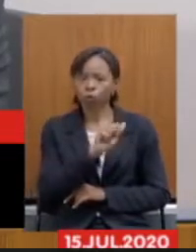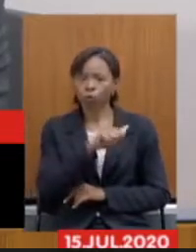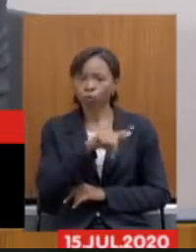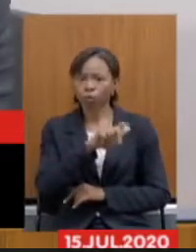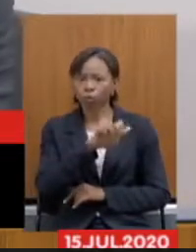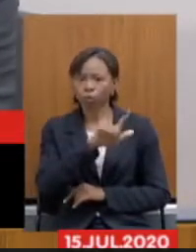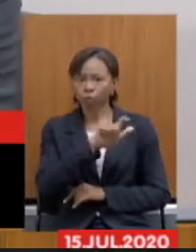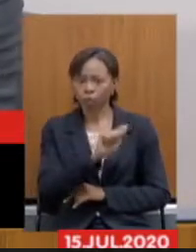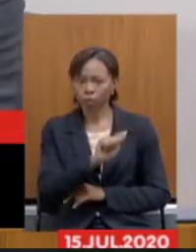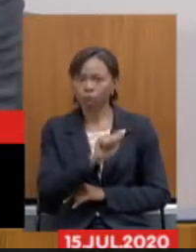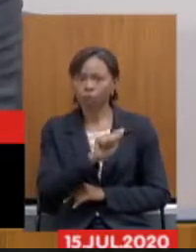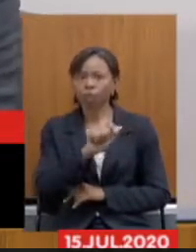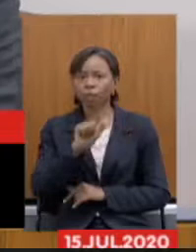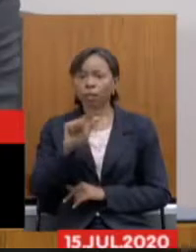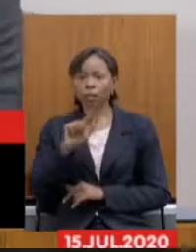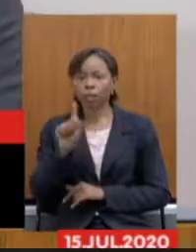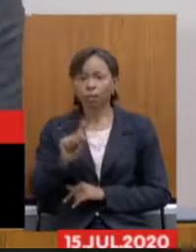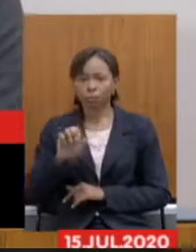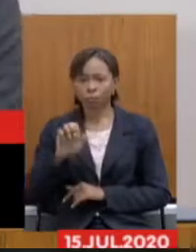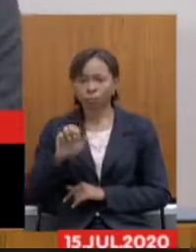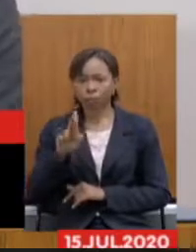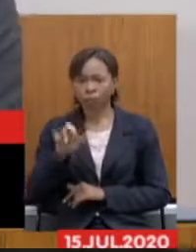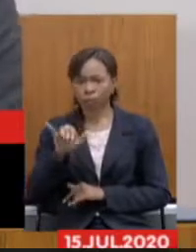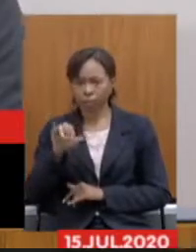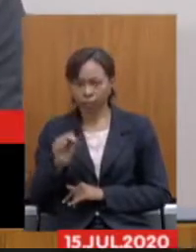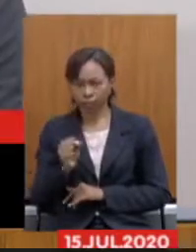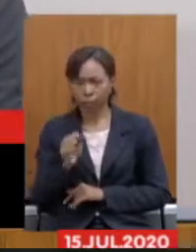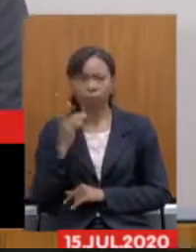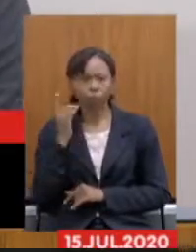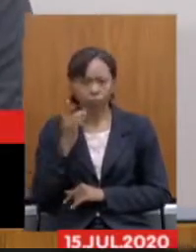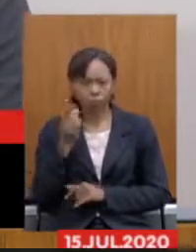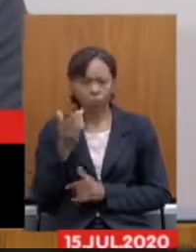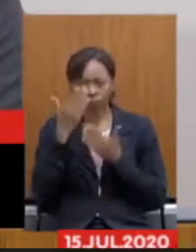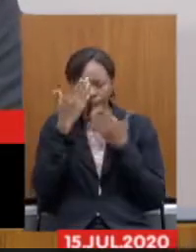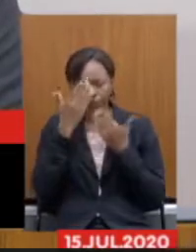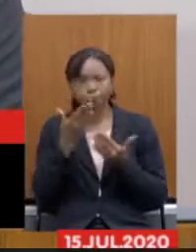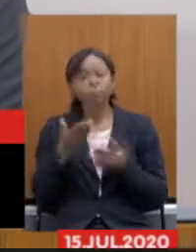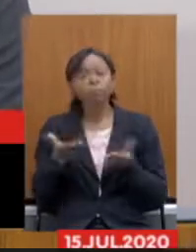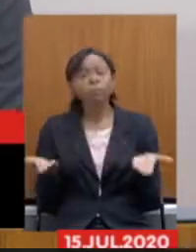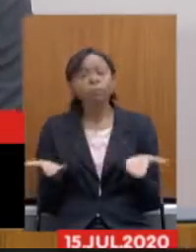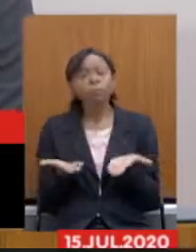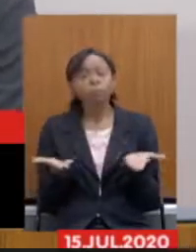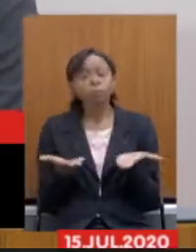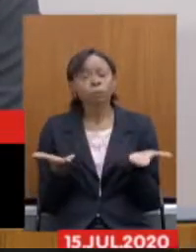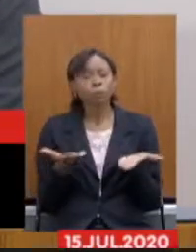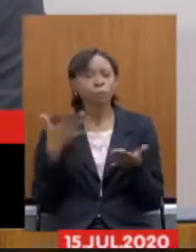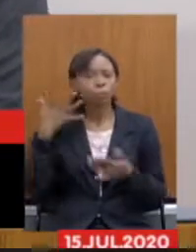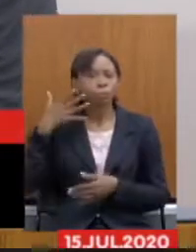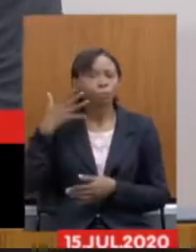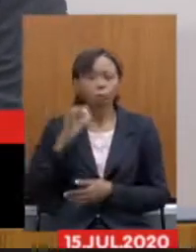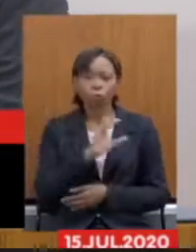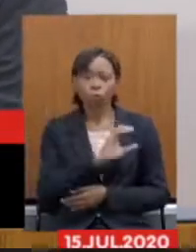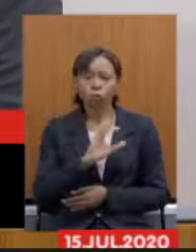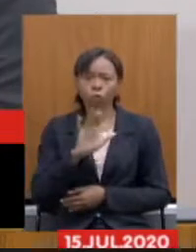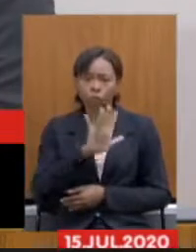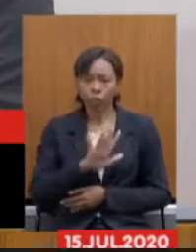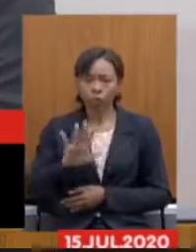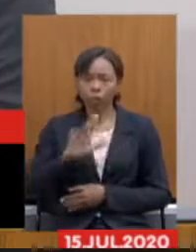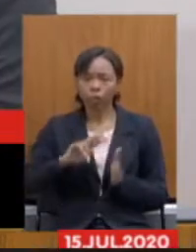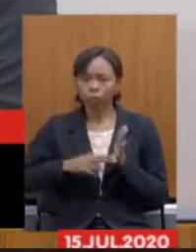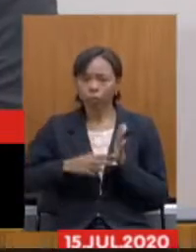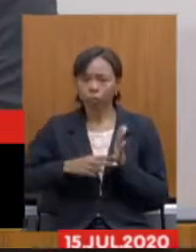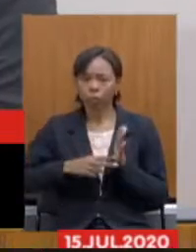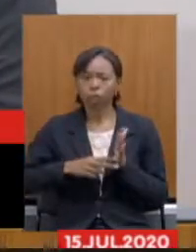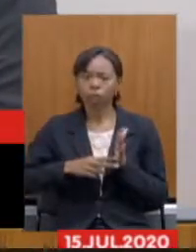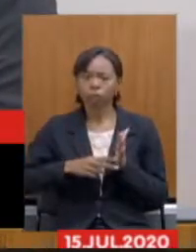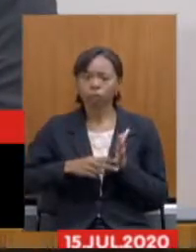e deputado Zé Reis neste momento com a palavra o coordenador geral do Sindicato dos Servidores